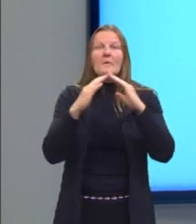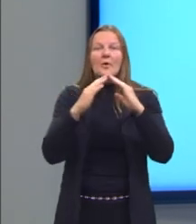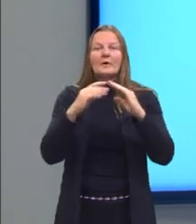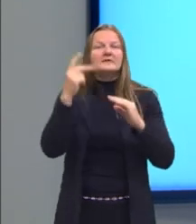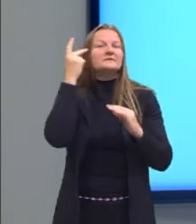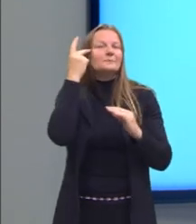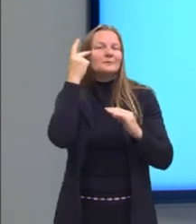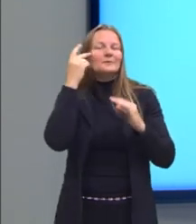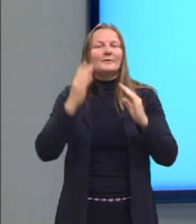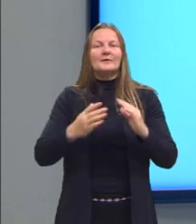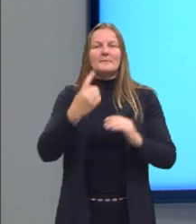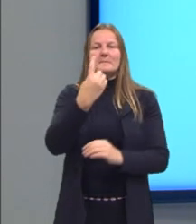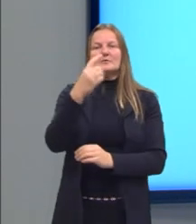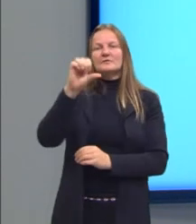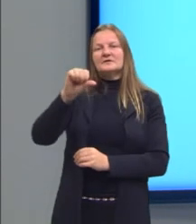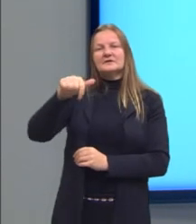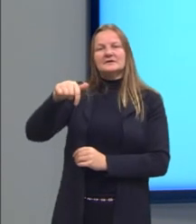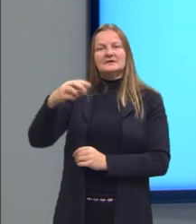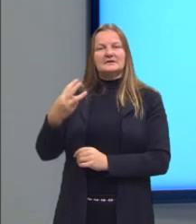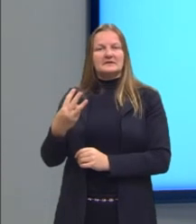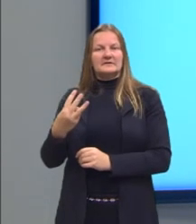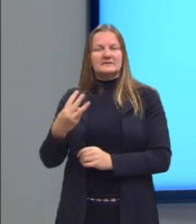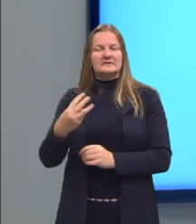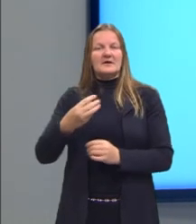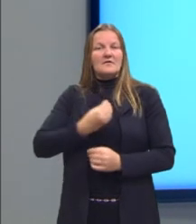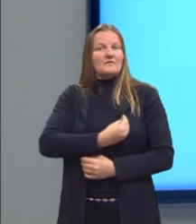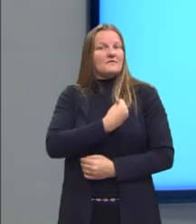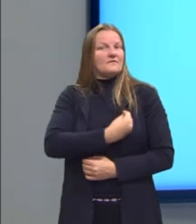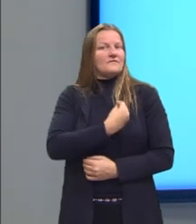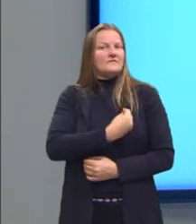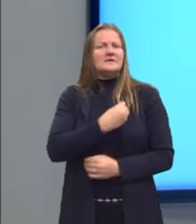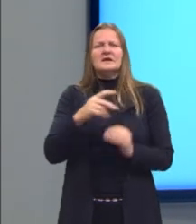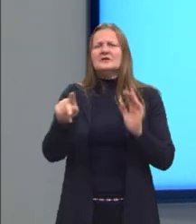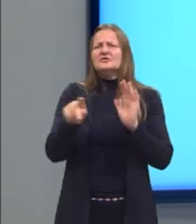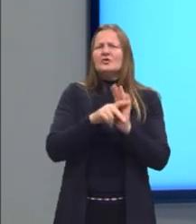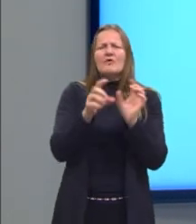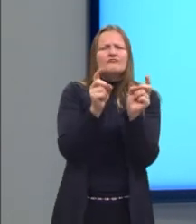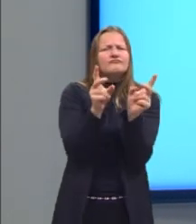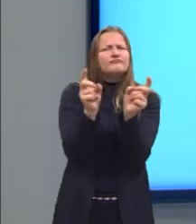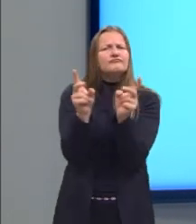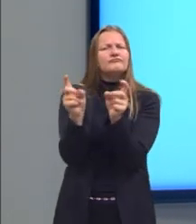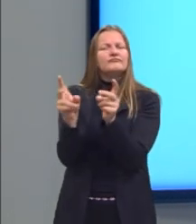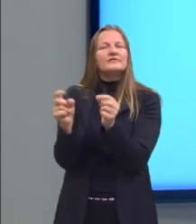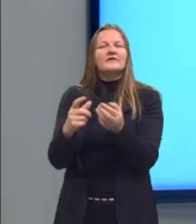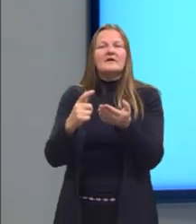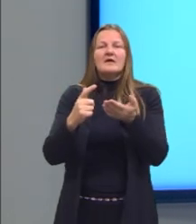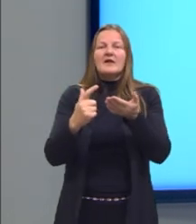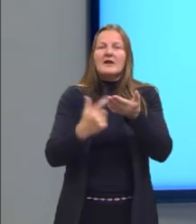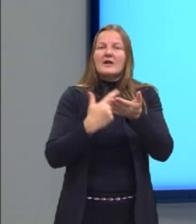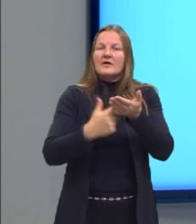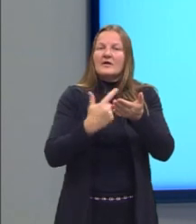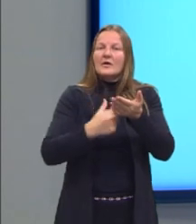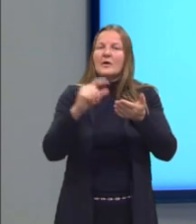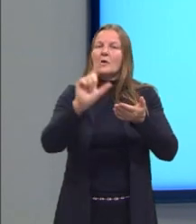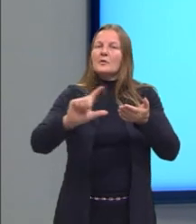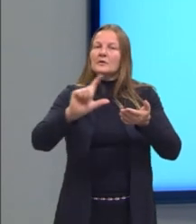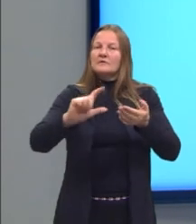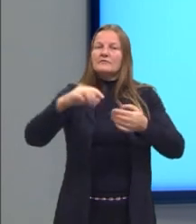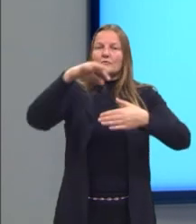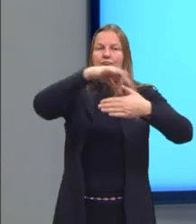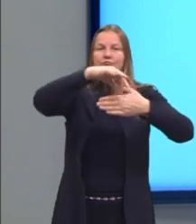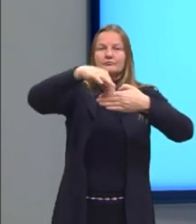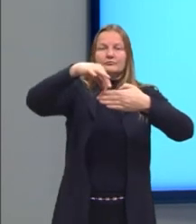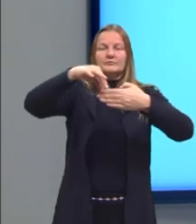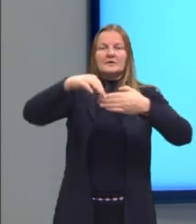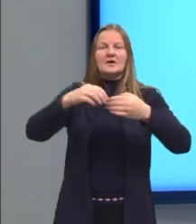1973, vivendo exclusivamente da venda de livretos de cordel e das cantigas de